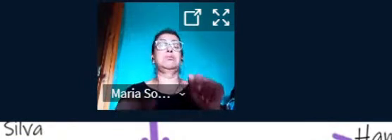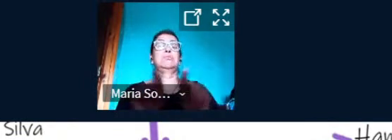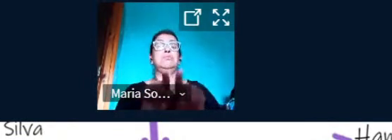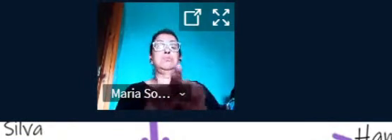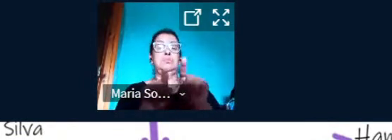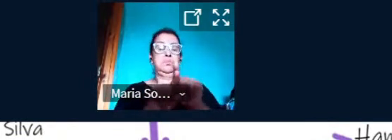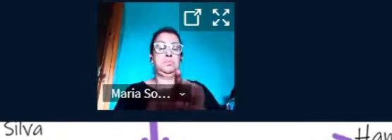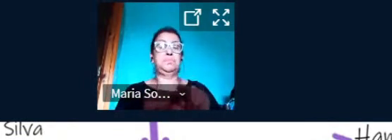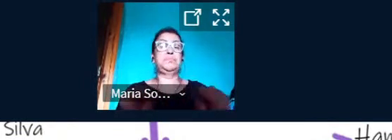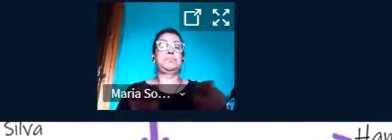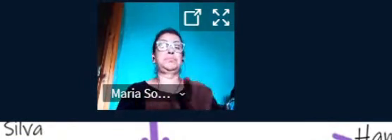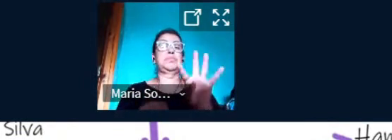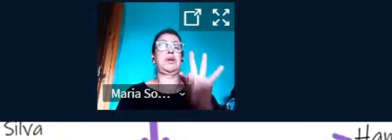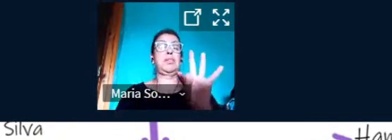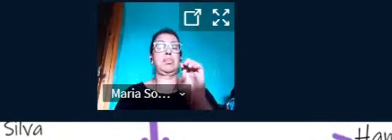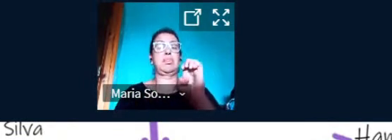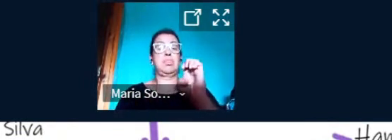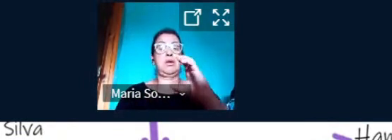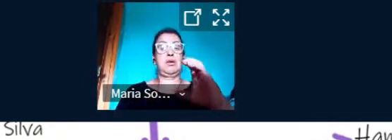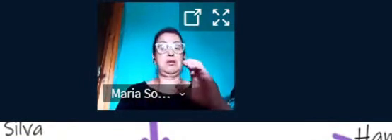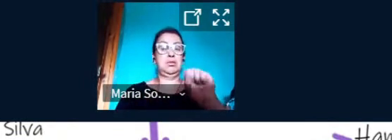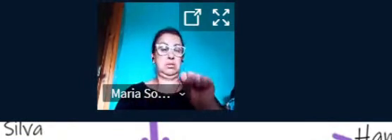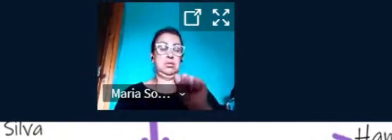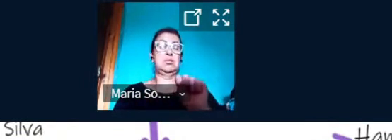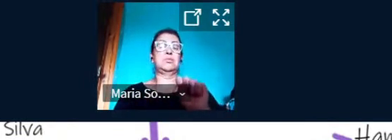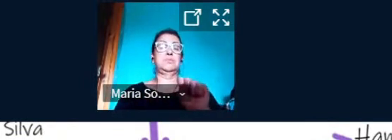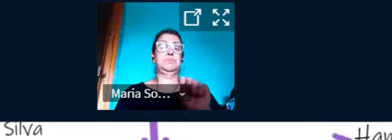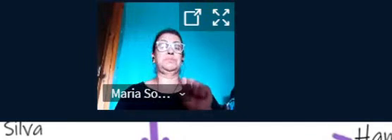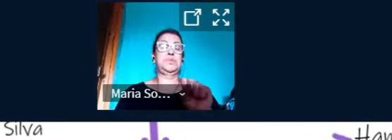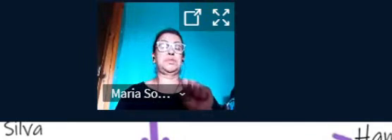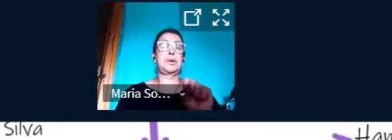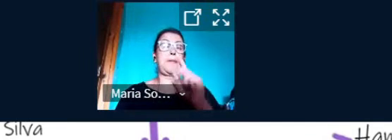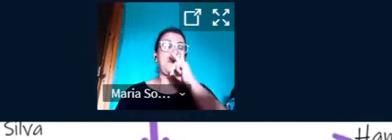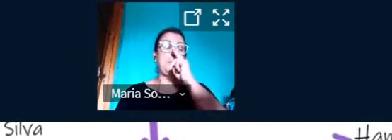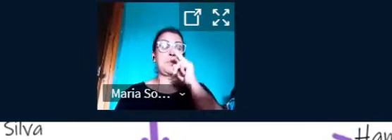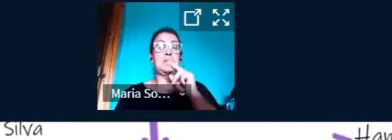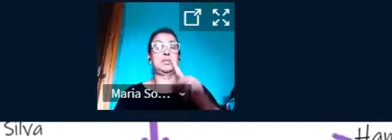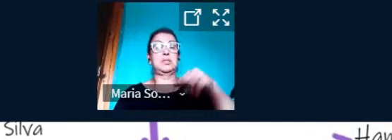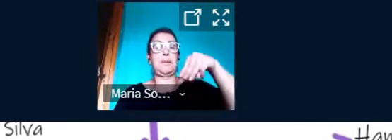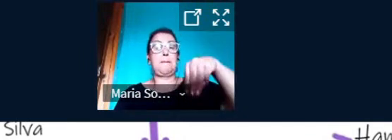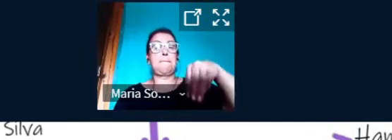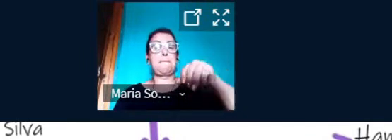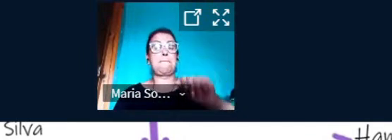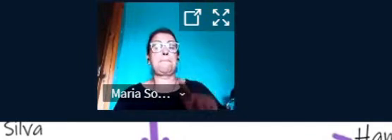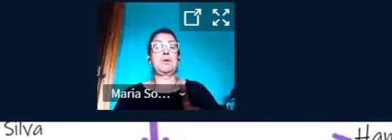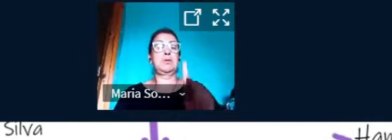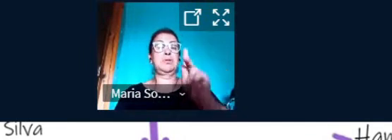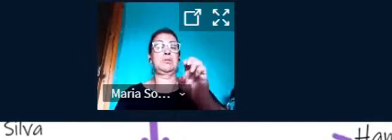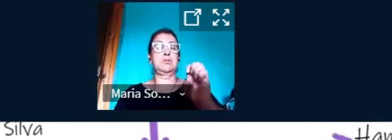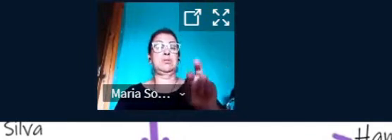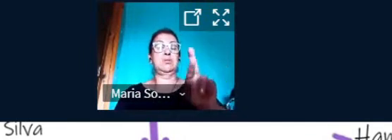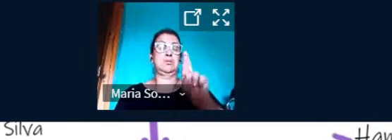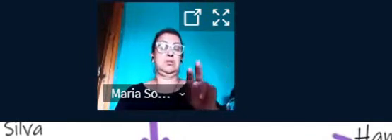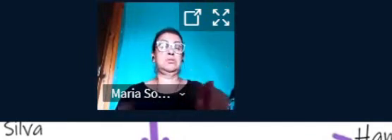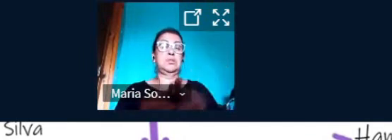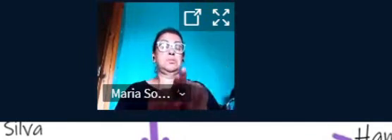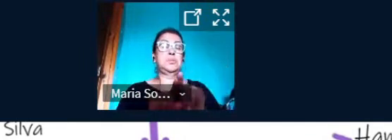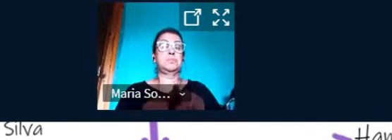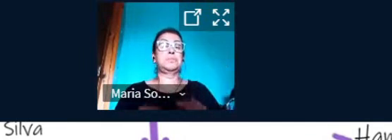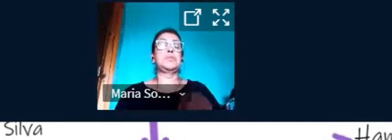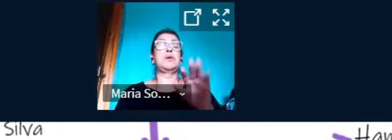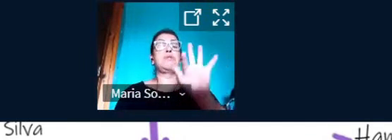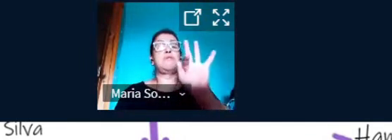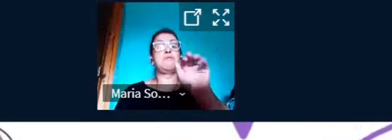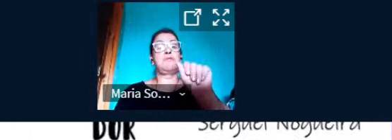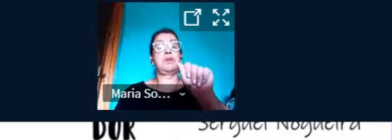mas mais focados em empreender projetos. E os FabLabs, que tem como objetivo principal as pessoas e as suas ideias. Esse tipo